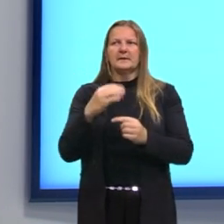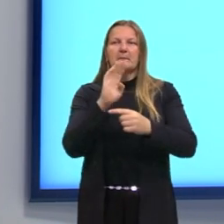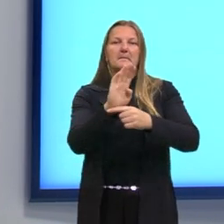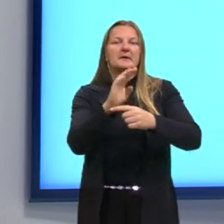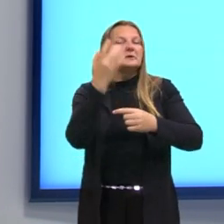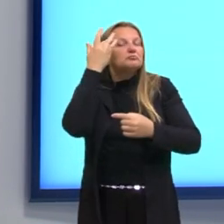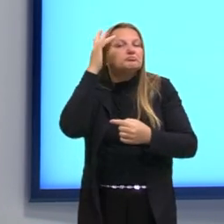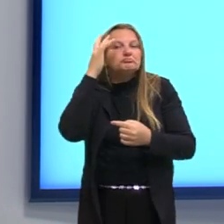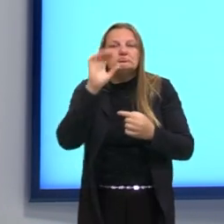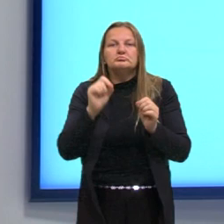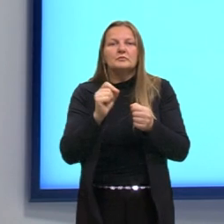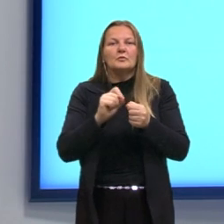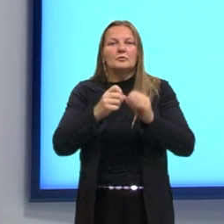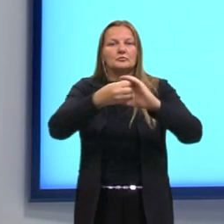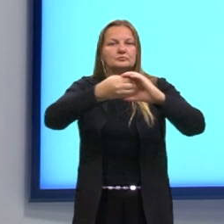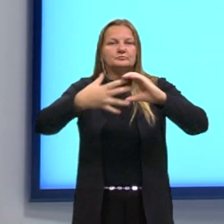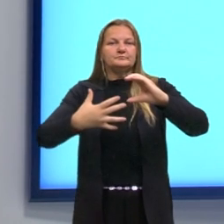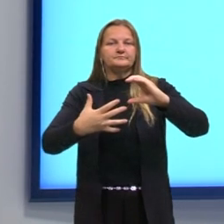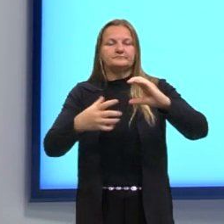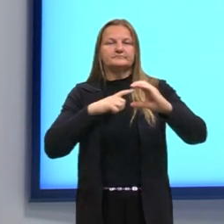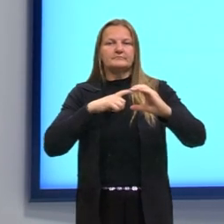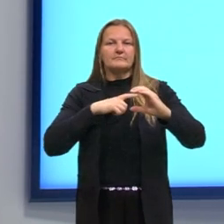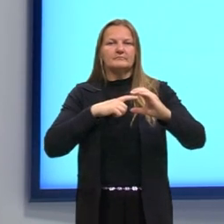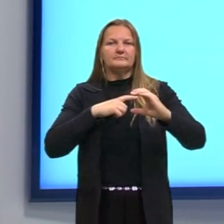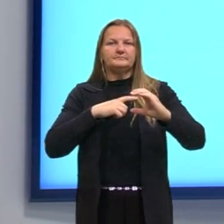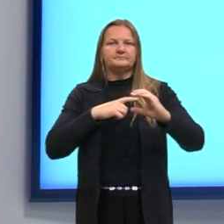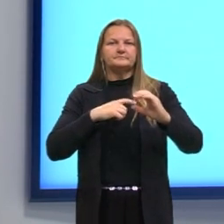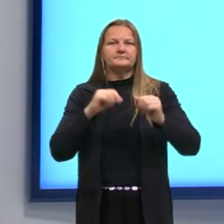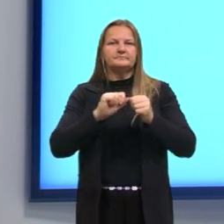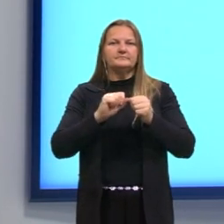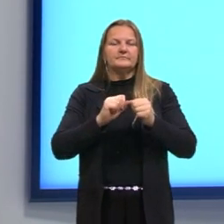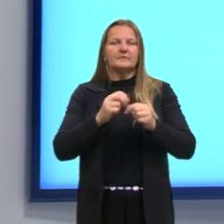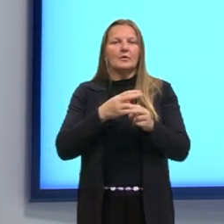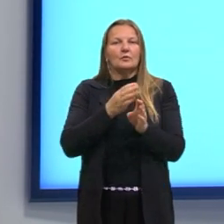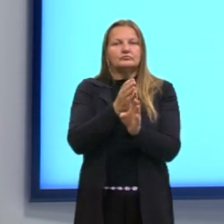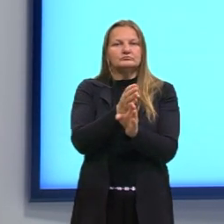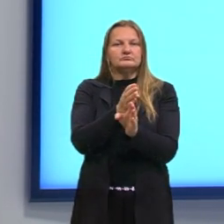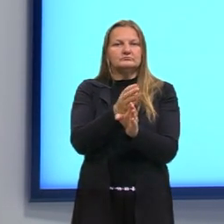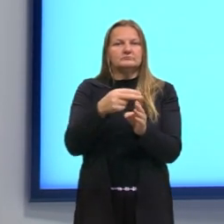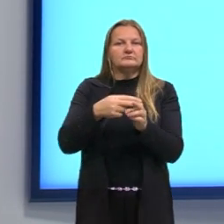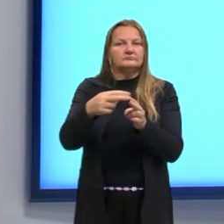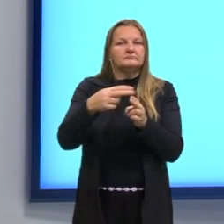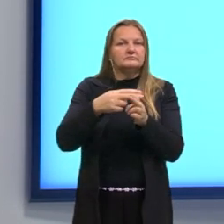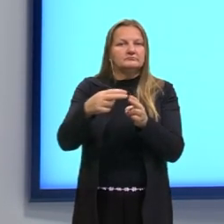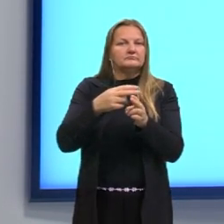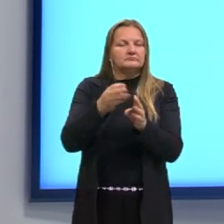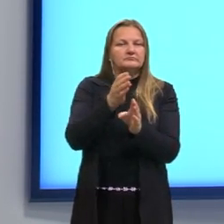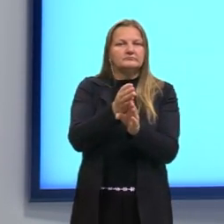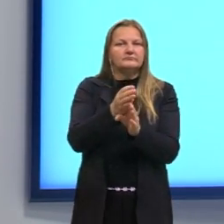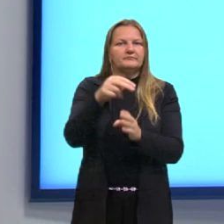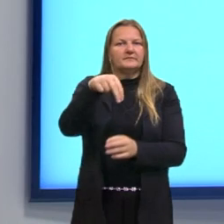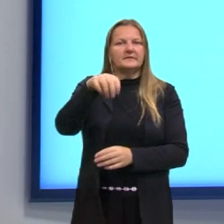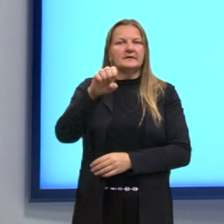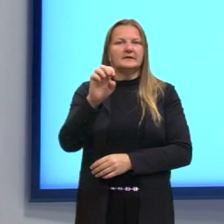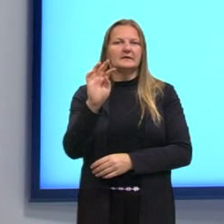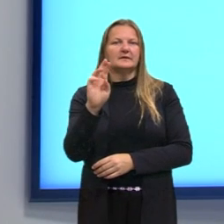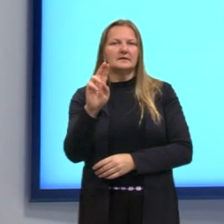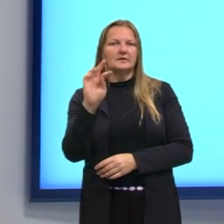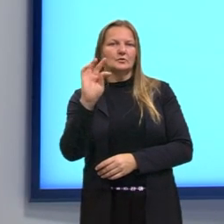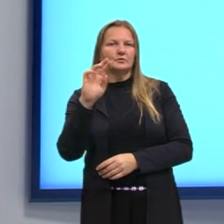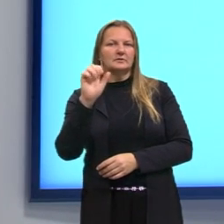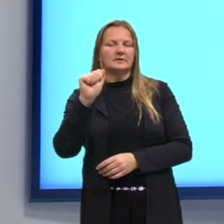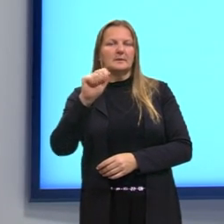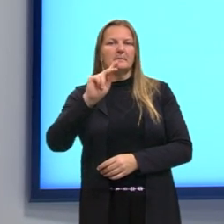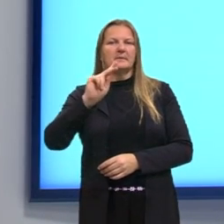também? Que a classificação ali foi dada como neutra. Então, o pH, ele encontra-se num intervalo,